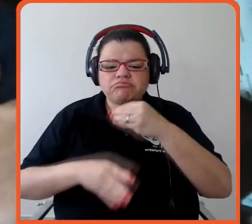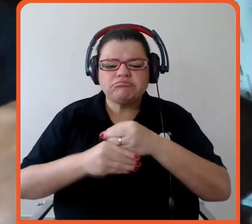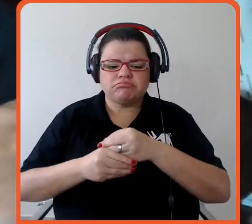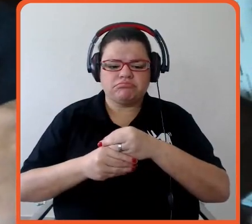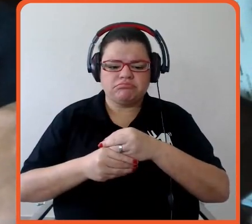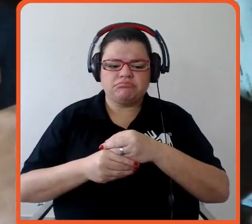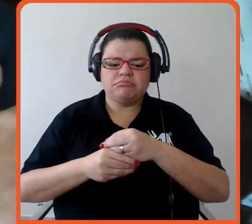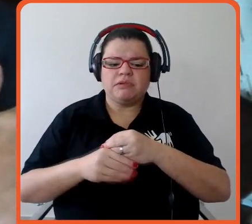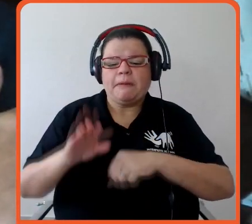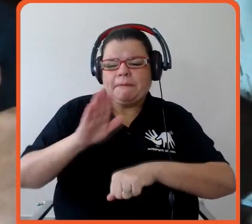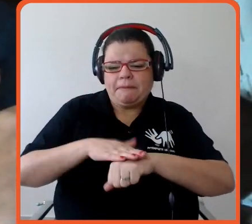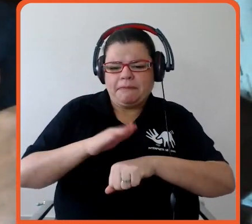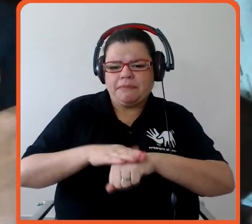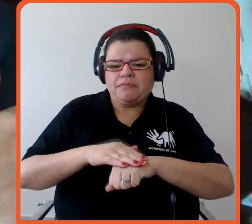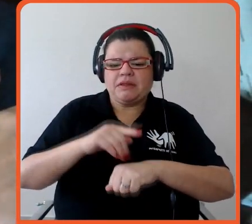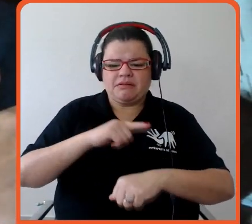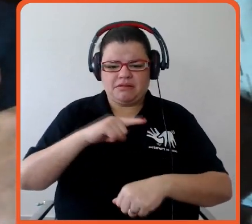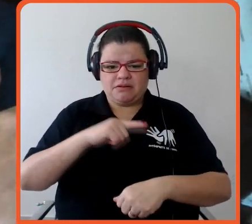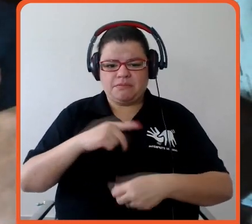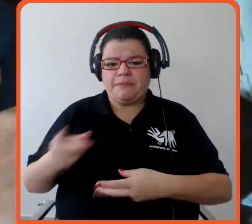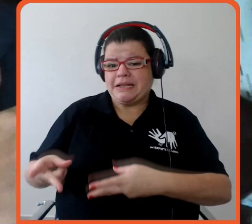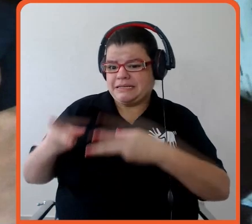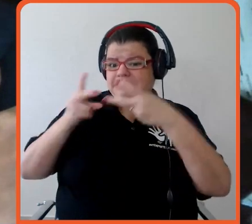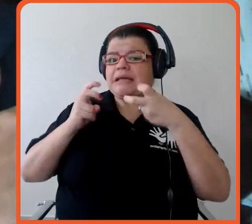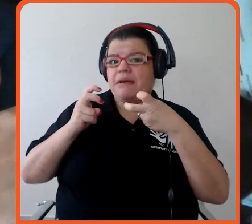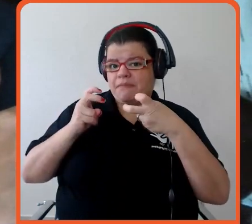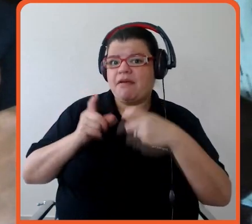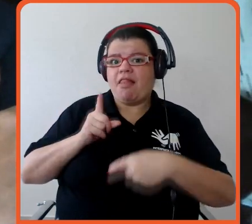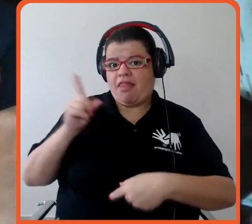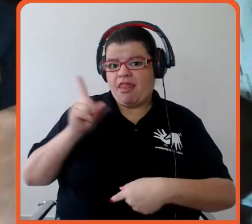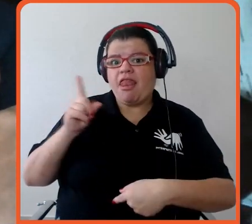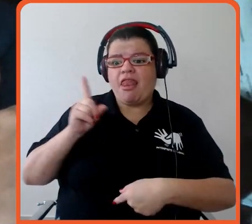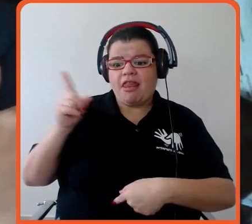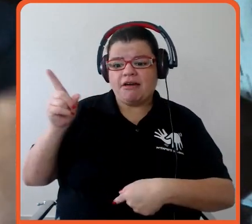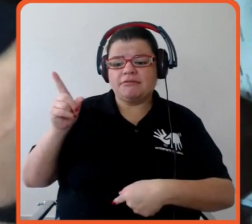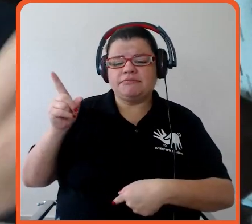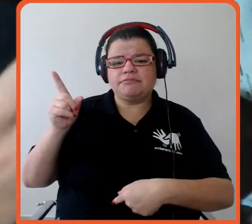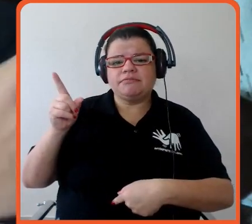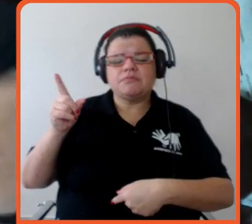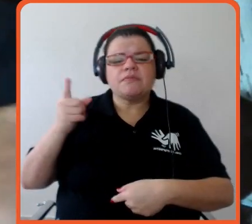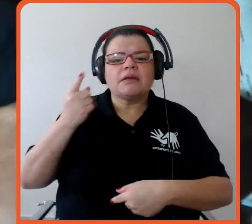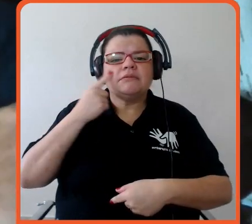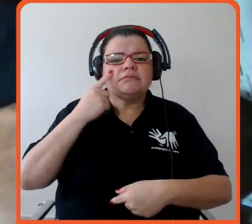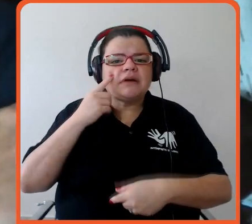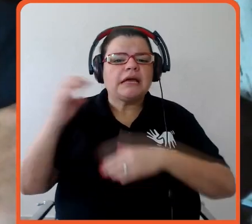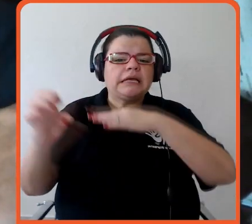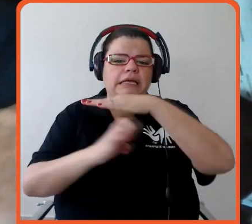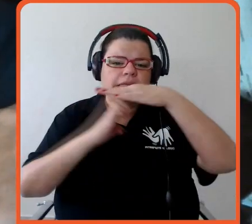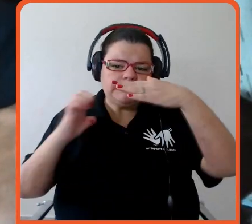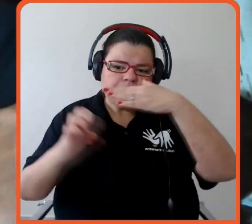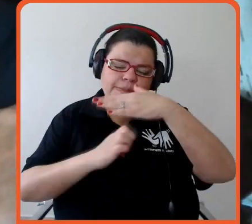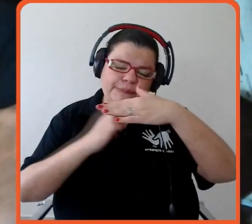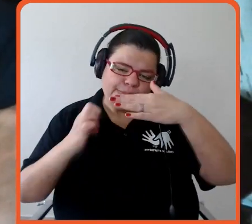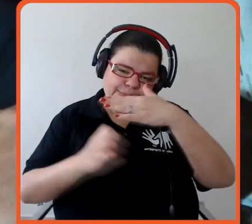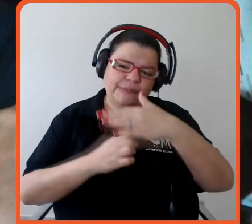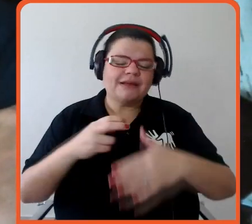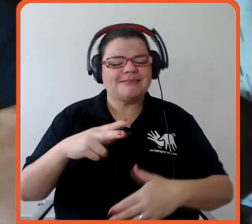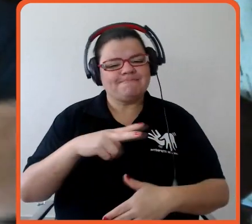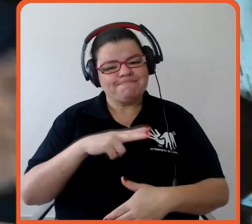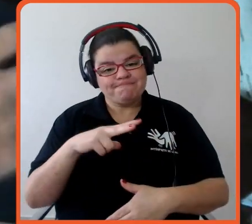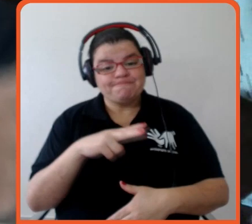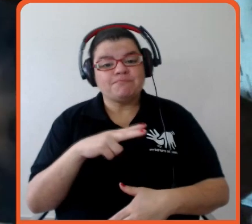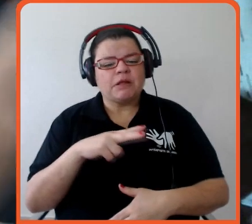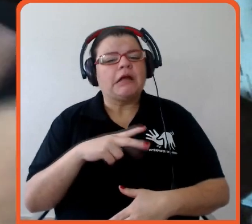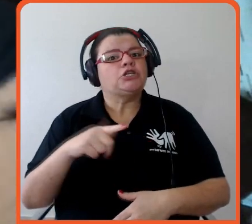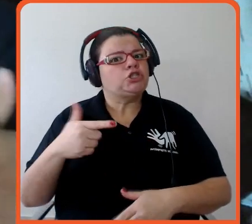que a gente vê lá, né? Um da iniciativa privada, obviamente, muitos políticos também,